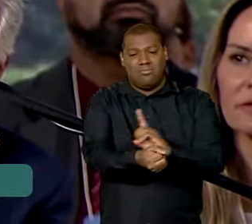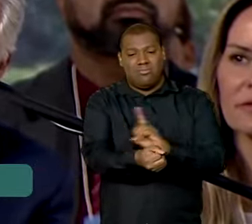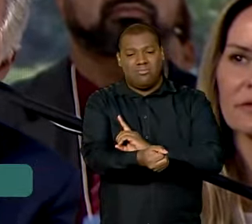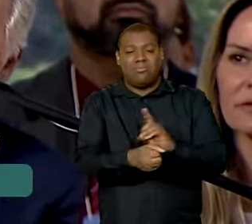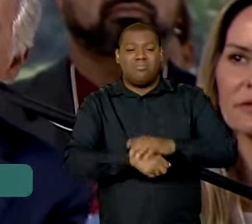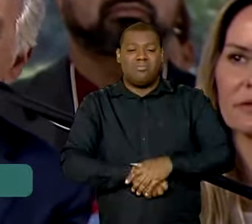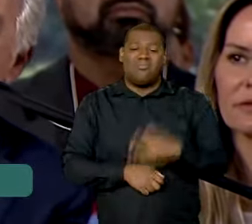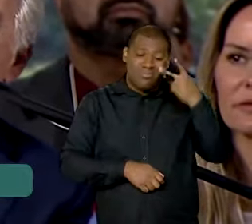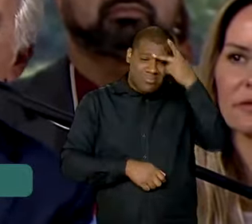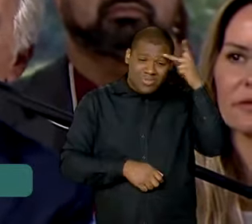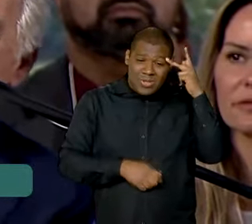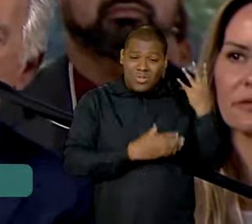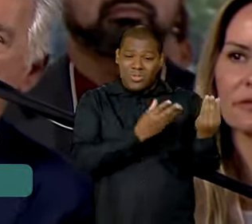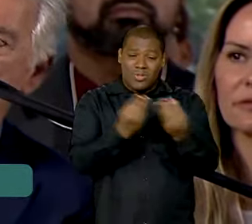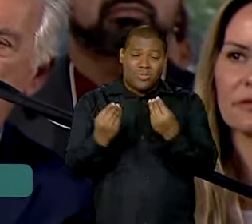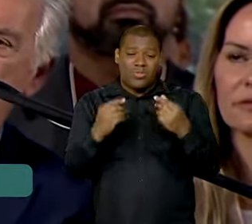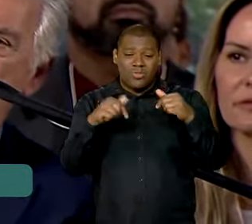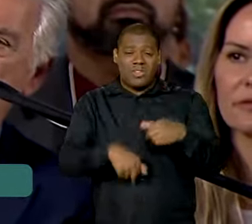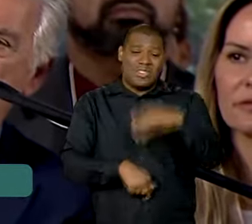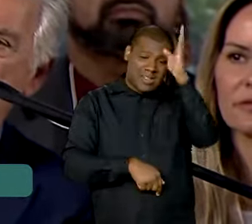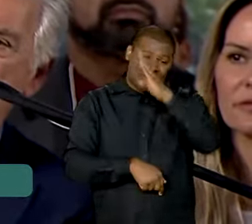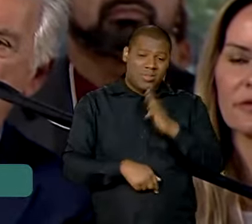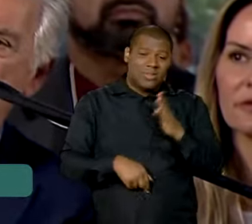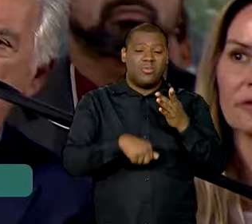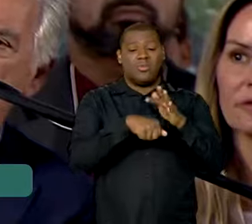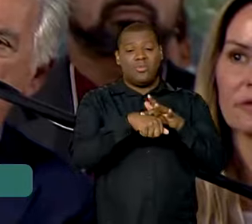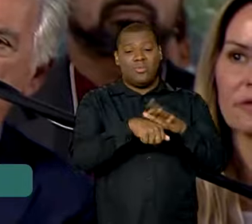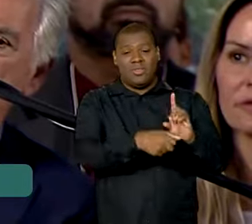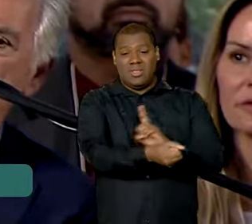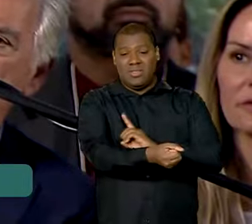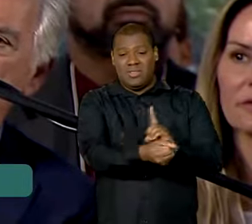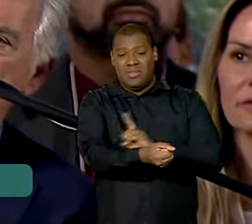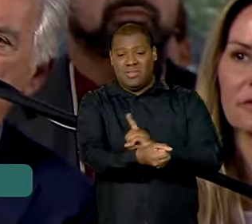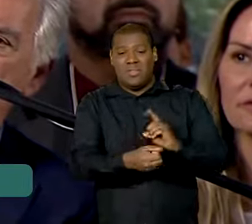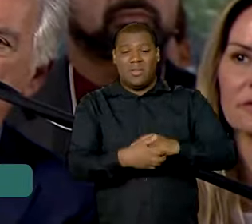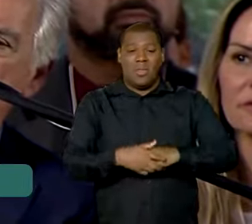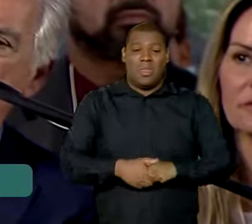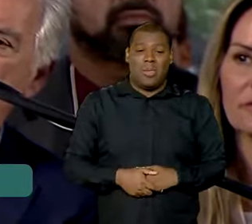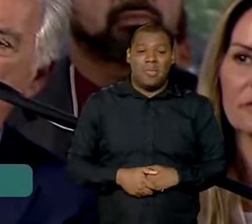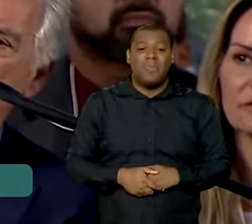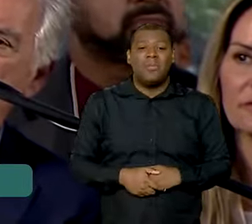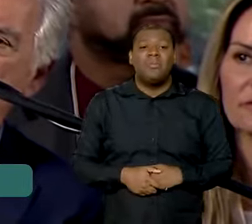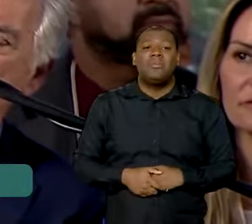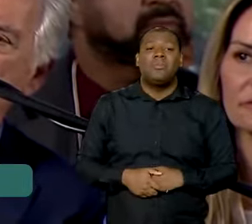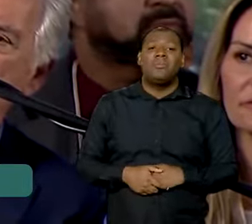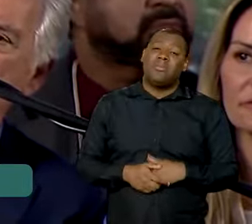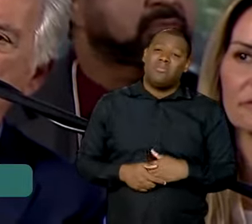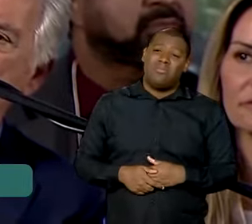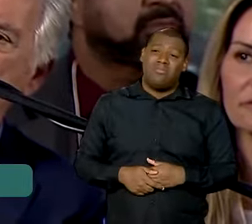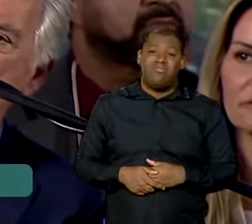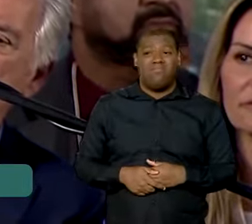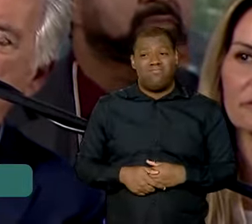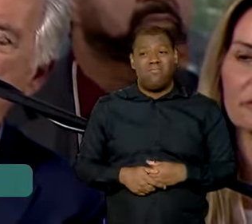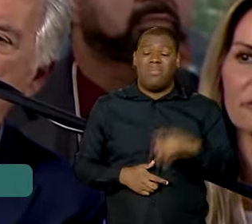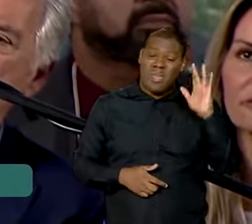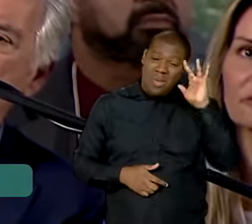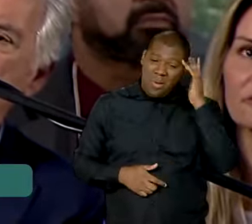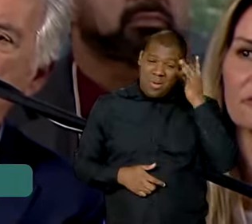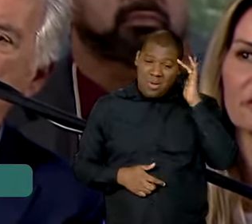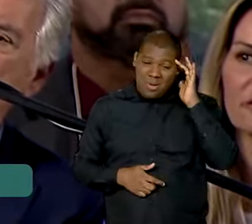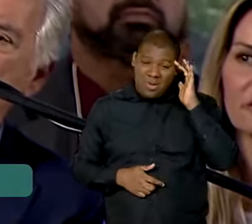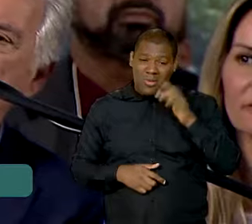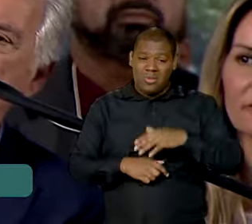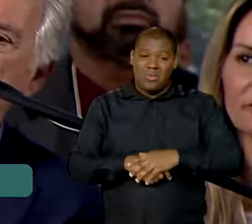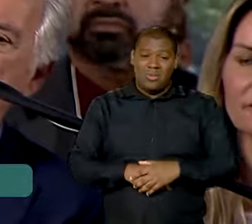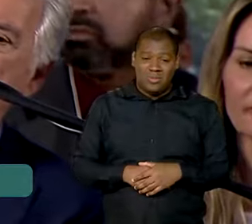muitas pessoas no nosso país e estima-se, essas estimativas nunca são muito seguras, que a gente possa chegar a